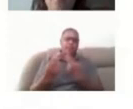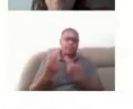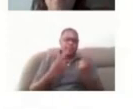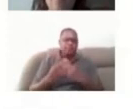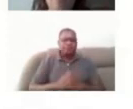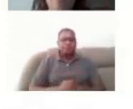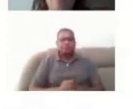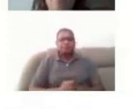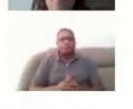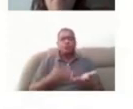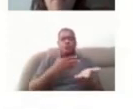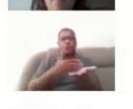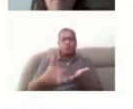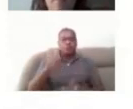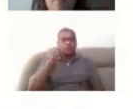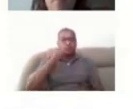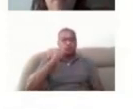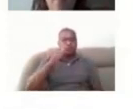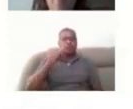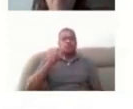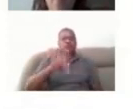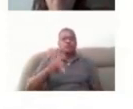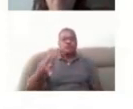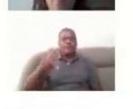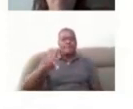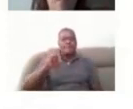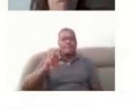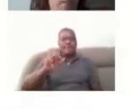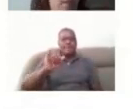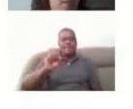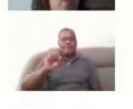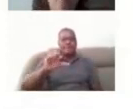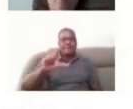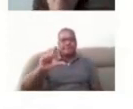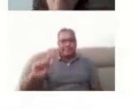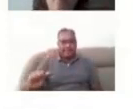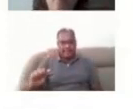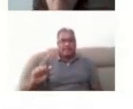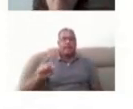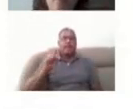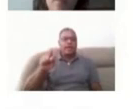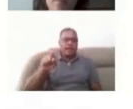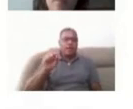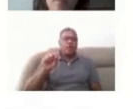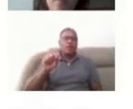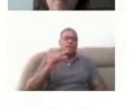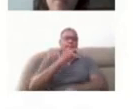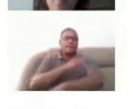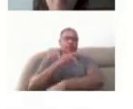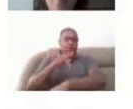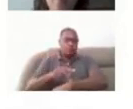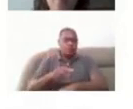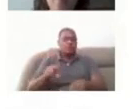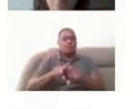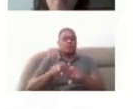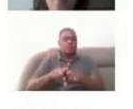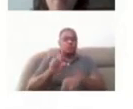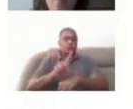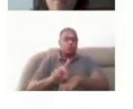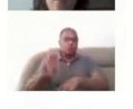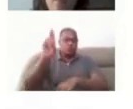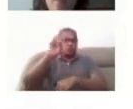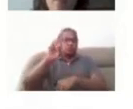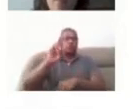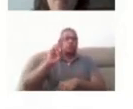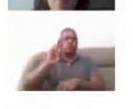conversar, então, com a professora Priscila Moreira Correia Telles. A Priscila é pedagoga e doutora em educação pela Unesp de